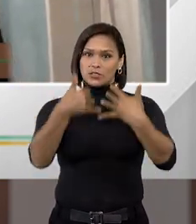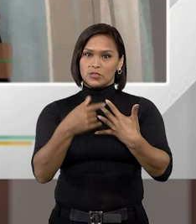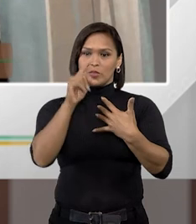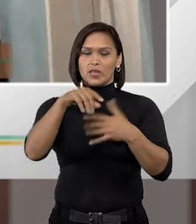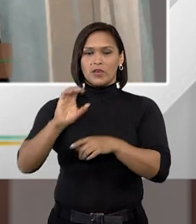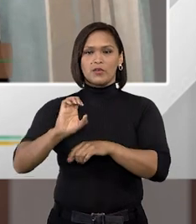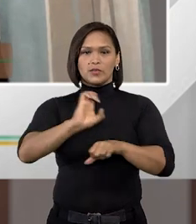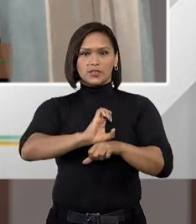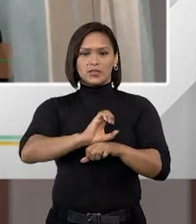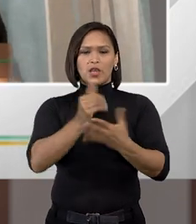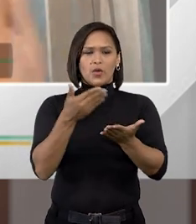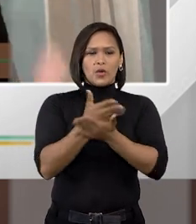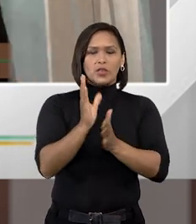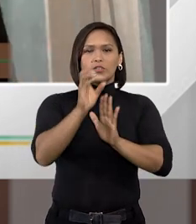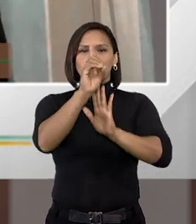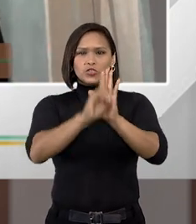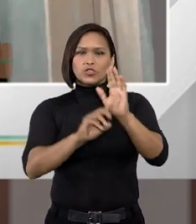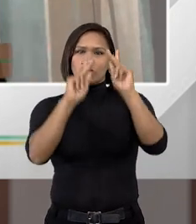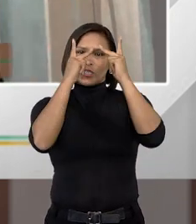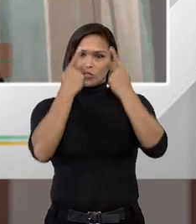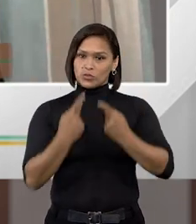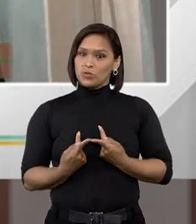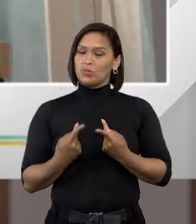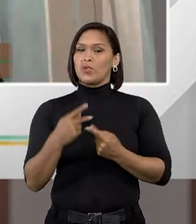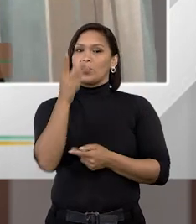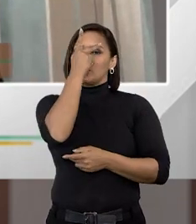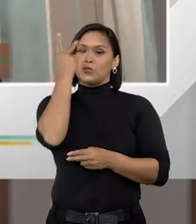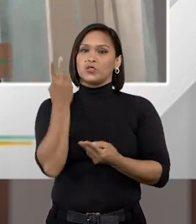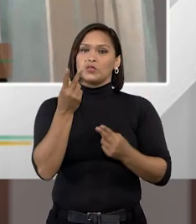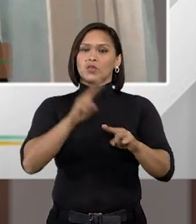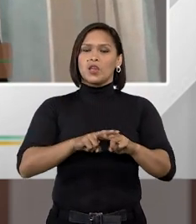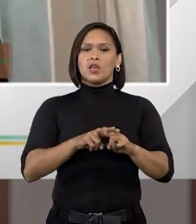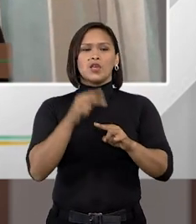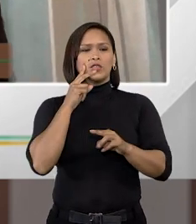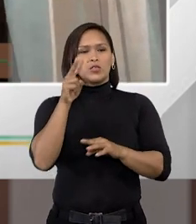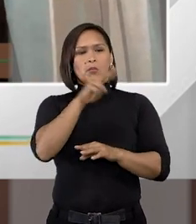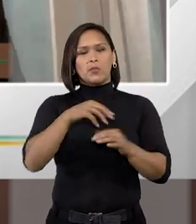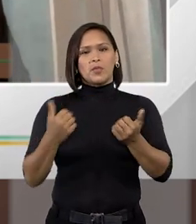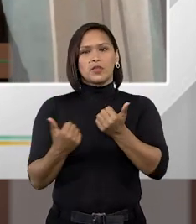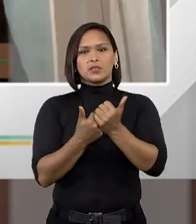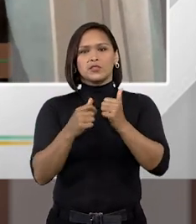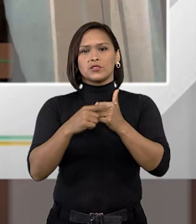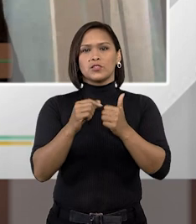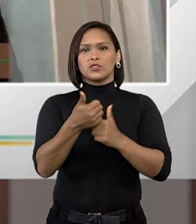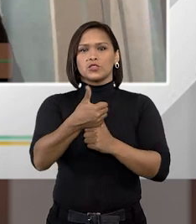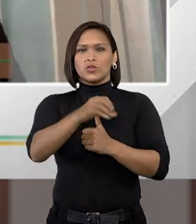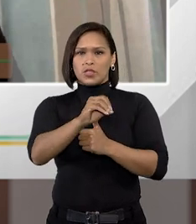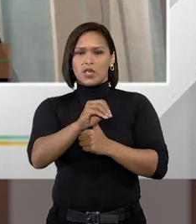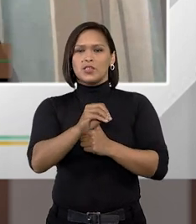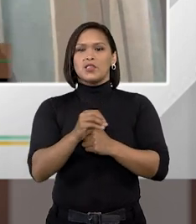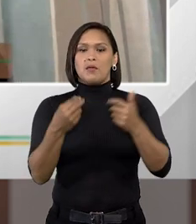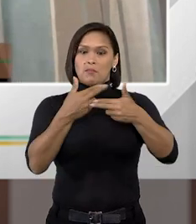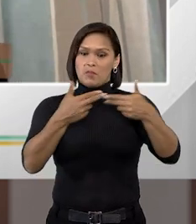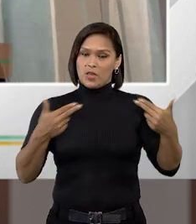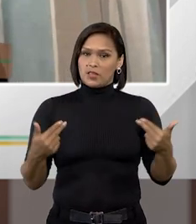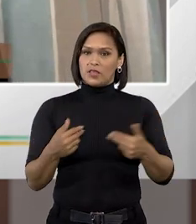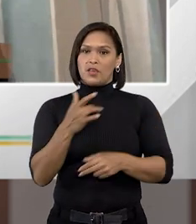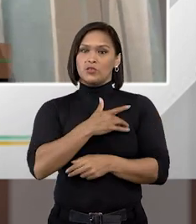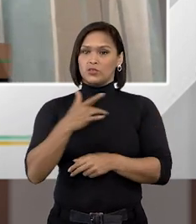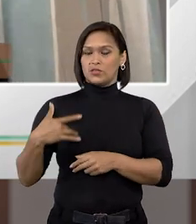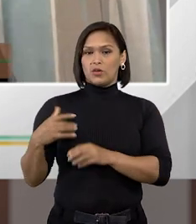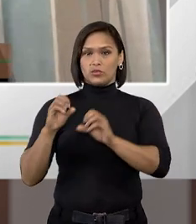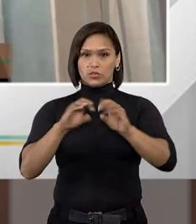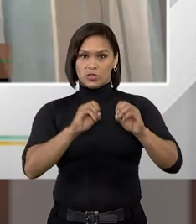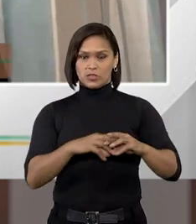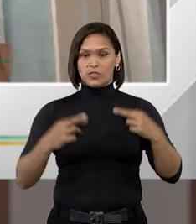o Estado concedendo direitos humanos aos presos, é quando a gente pega ali as assistências do artigo 10, assistência material, saúde,